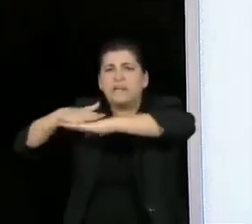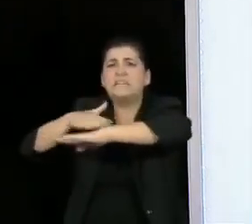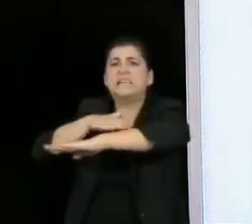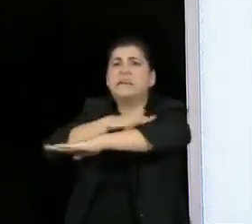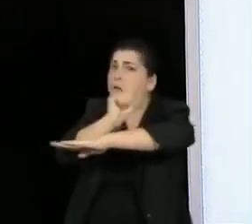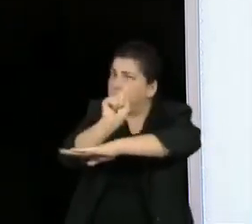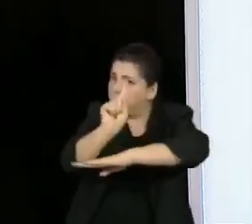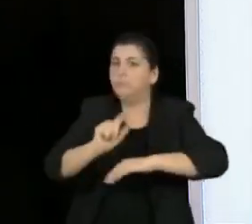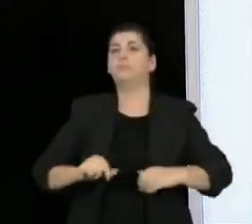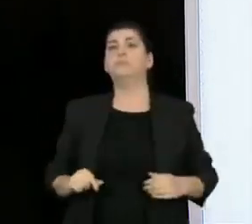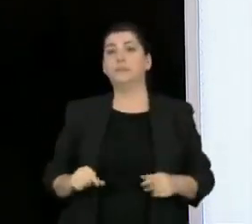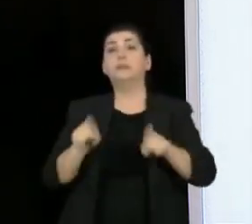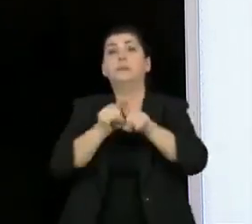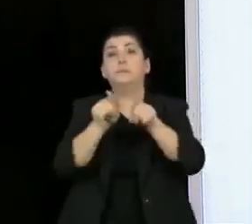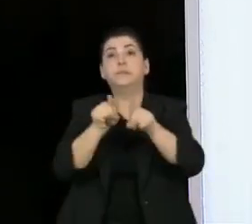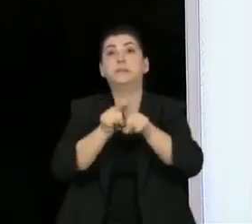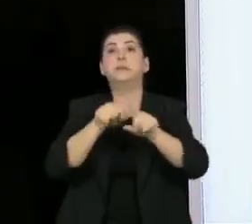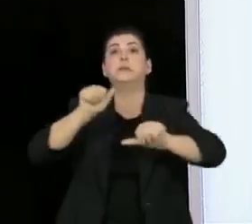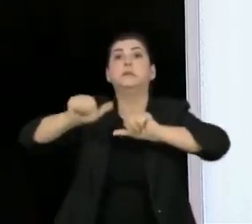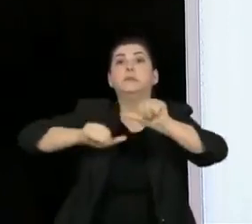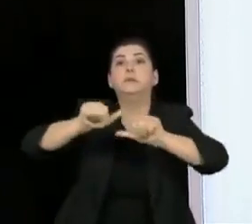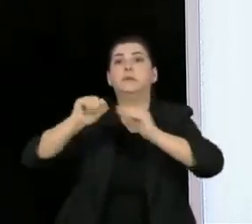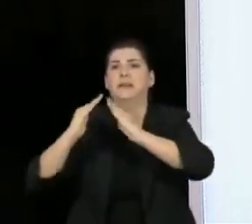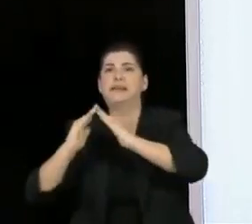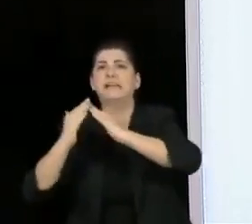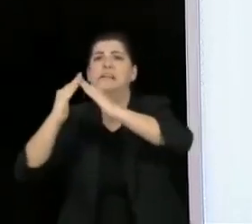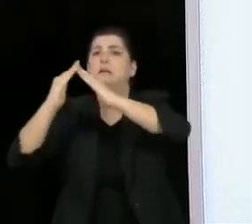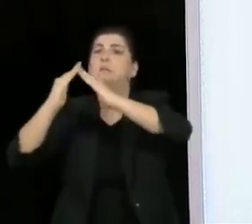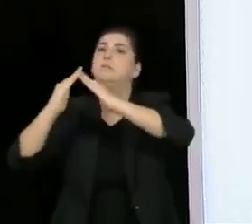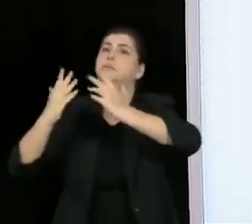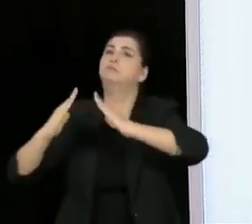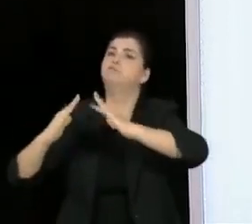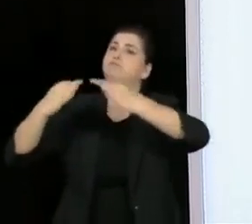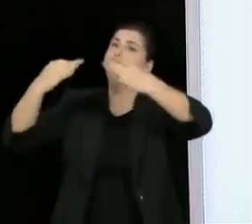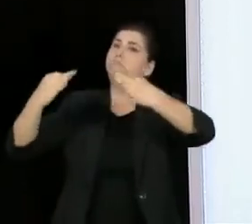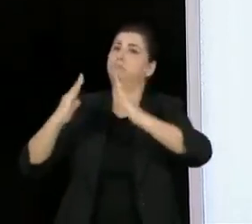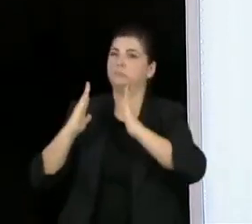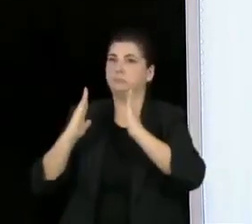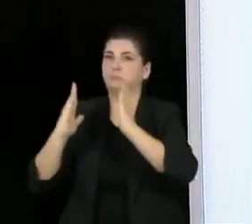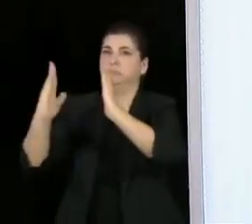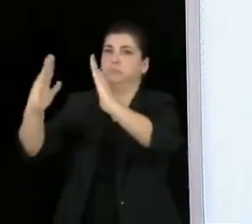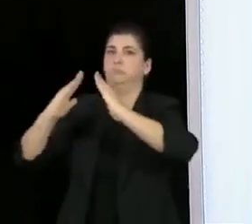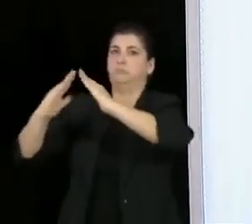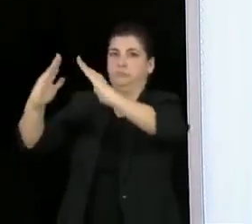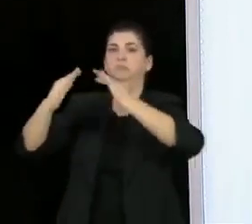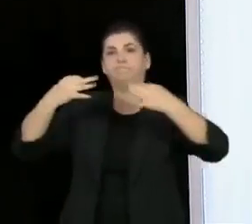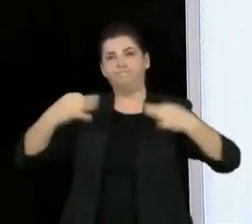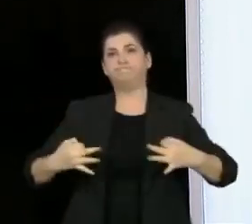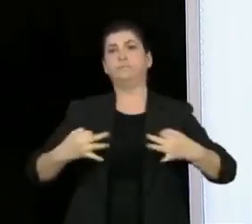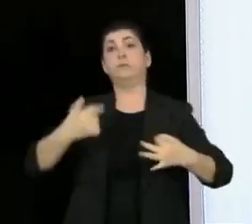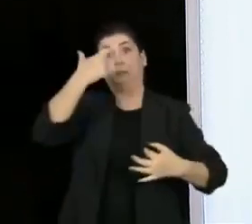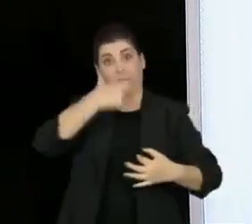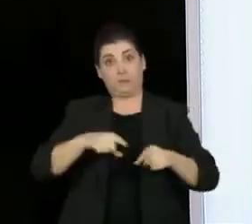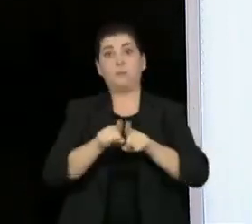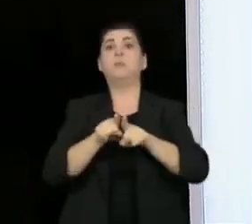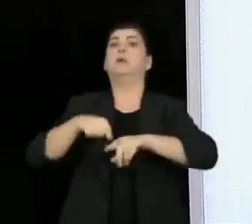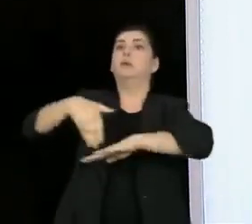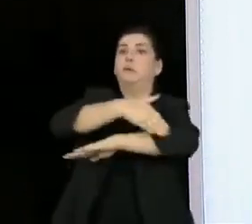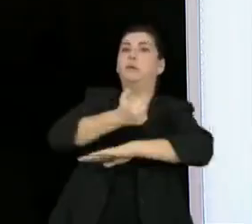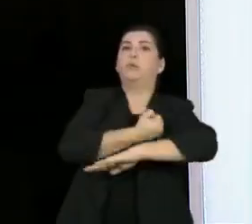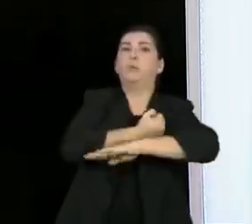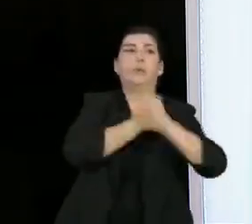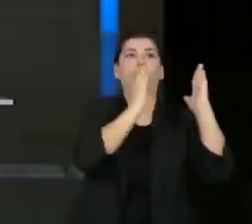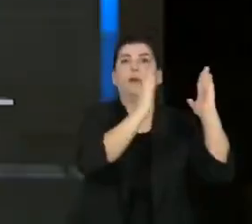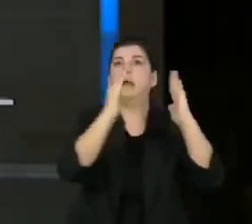também, como eu disse, transforma uma favela em bairro dando dignidade às pessoas e endereço. Isso é essencial numa cidade